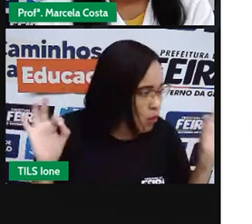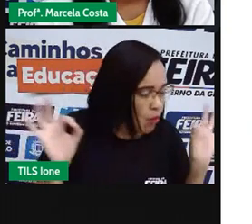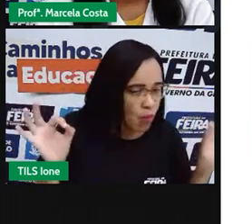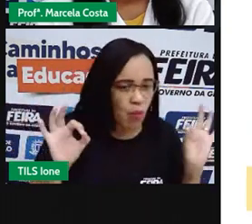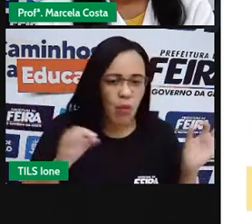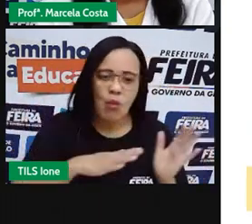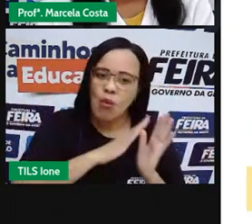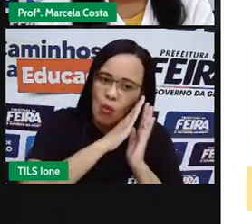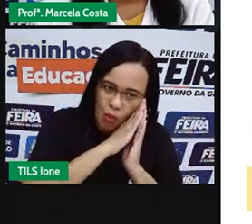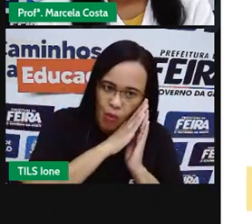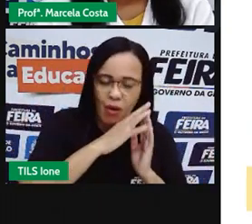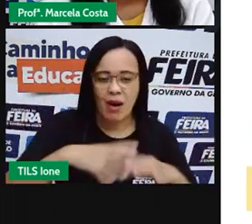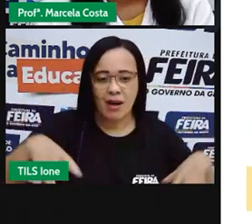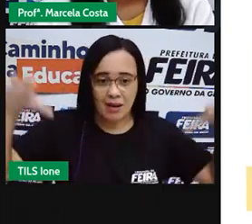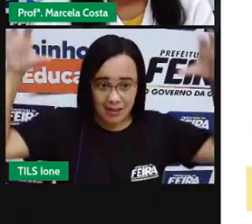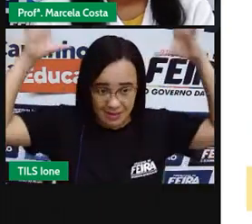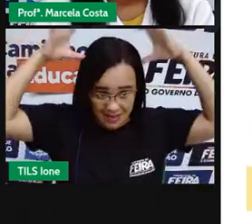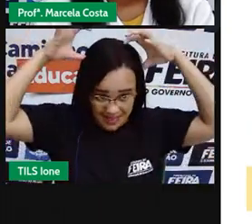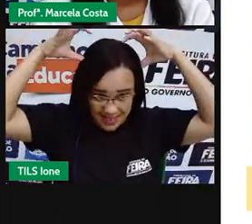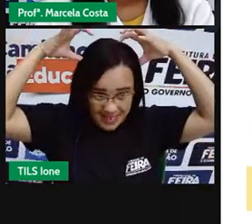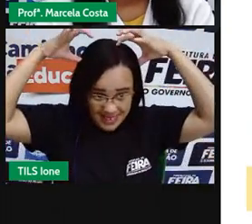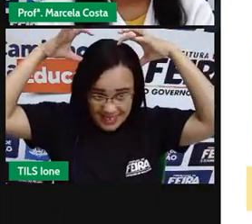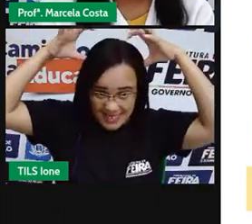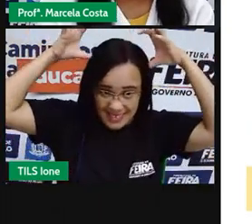É o veado.